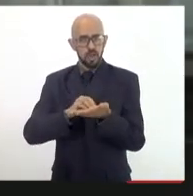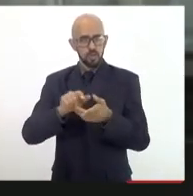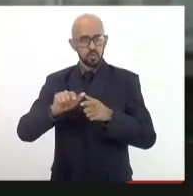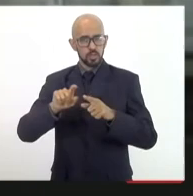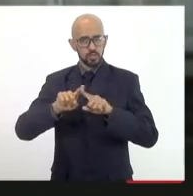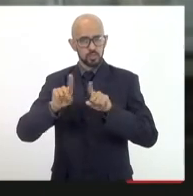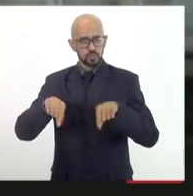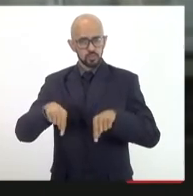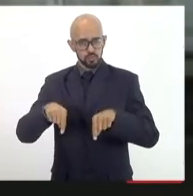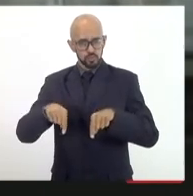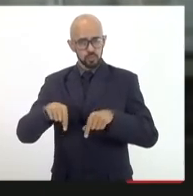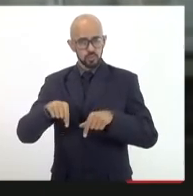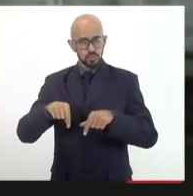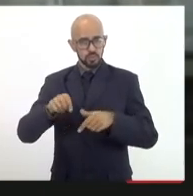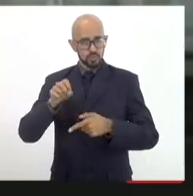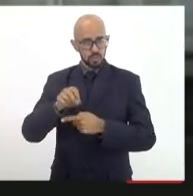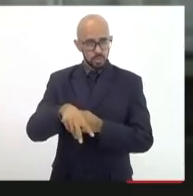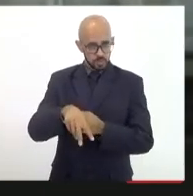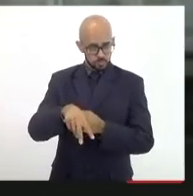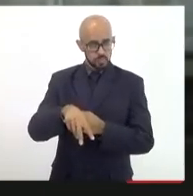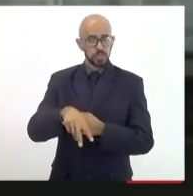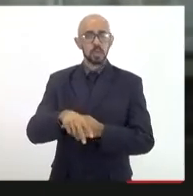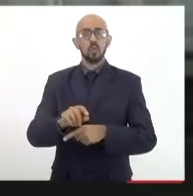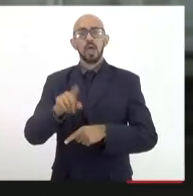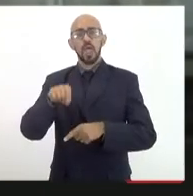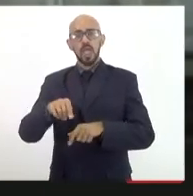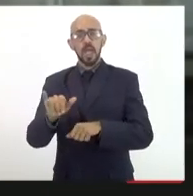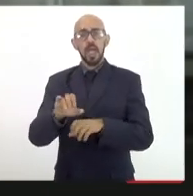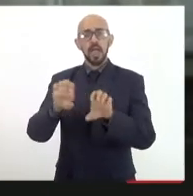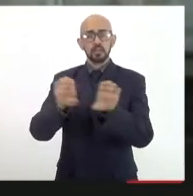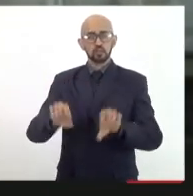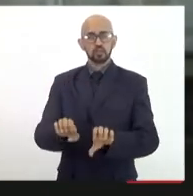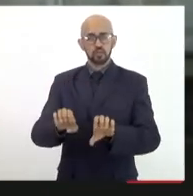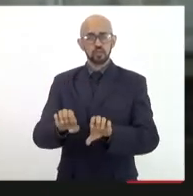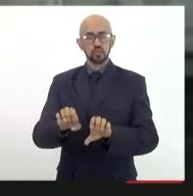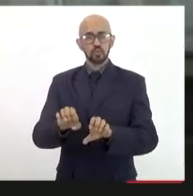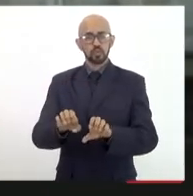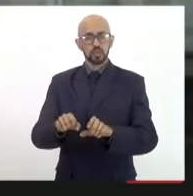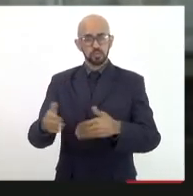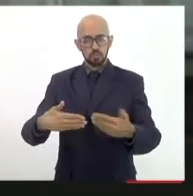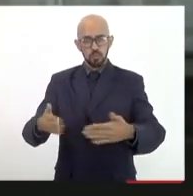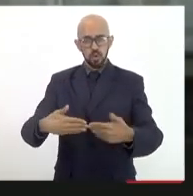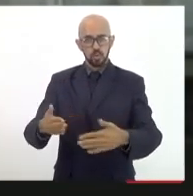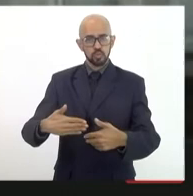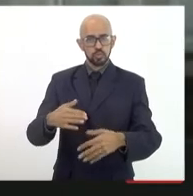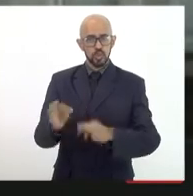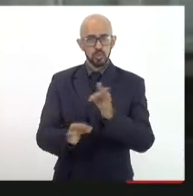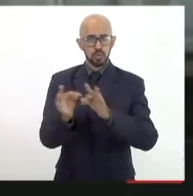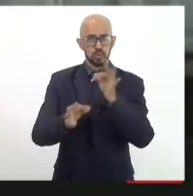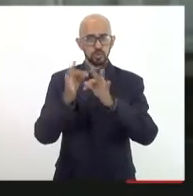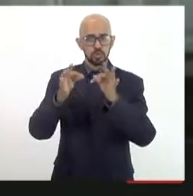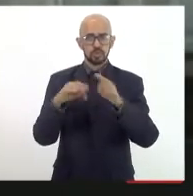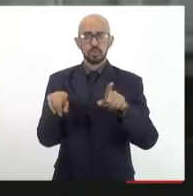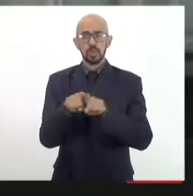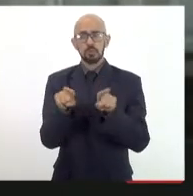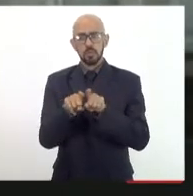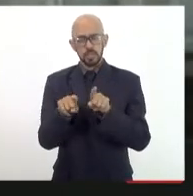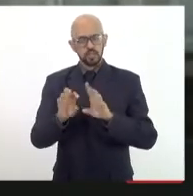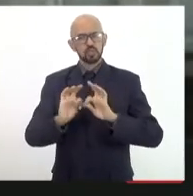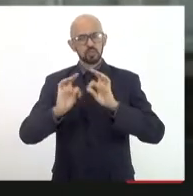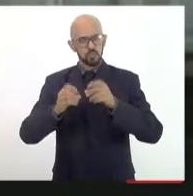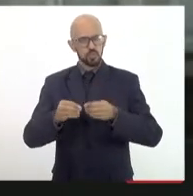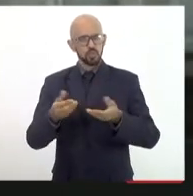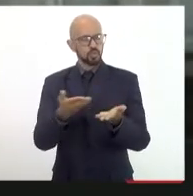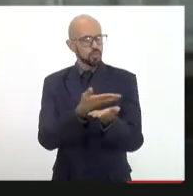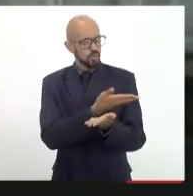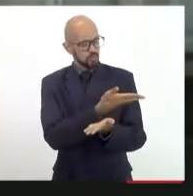mazelas, é a nossa estrutura produtiva, tecnológica, além de toda a questão que todos aqui conhecem